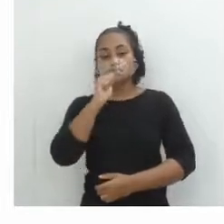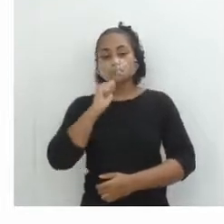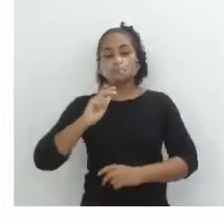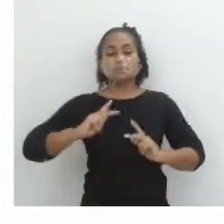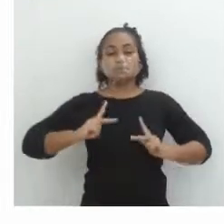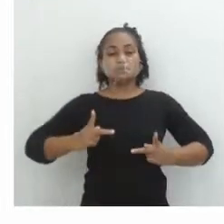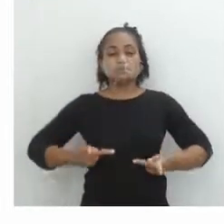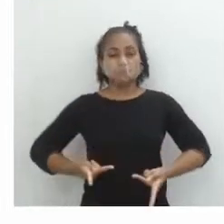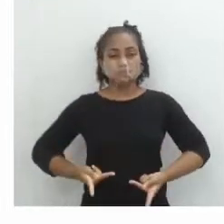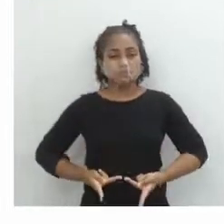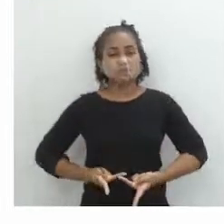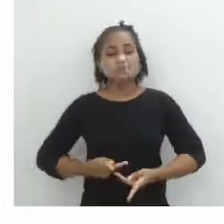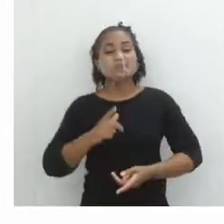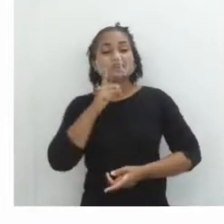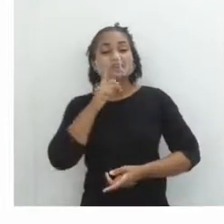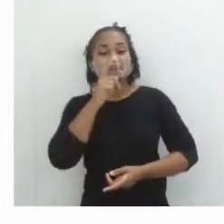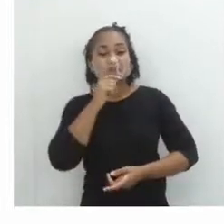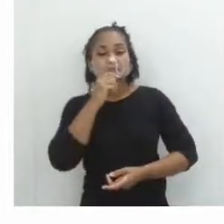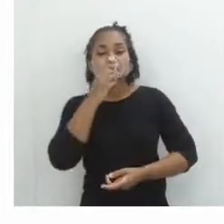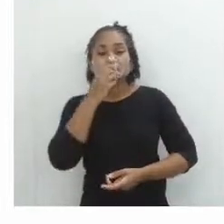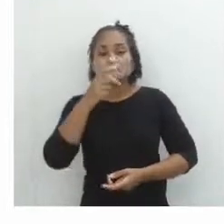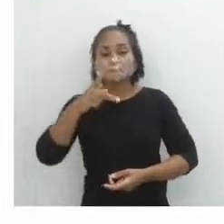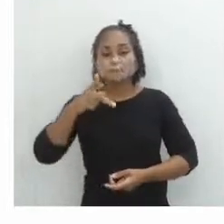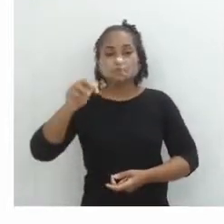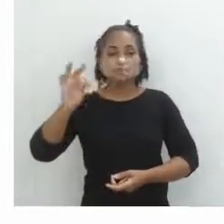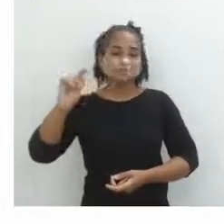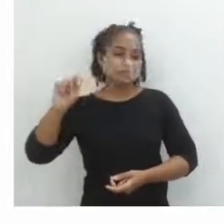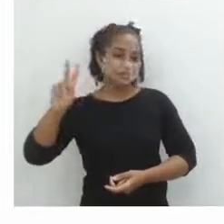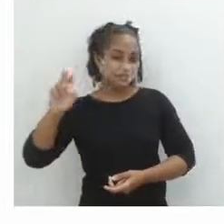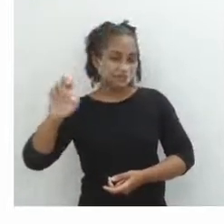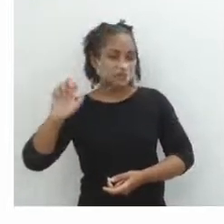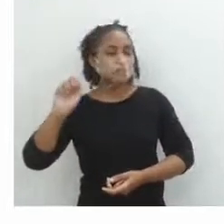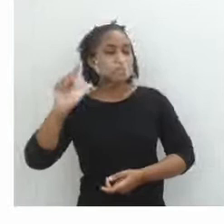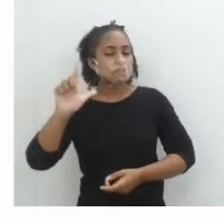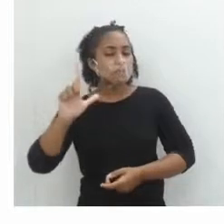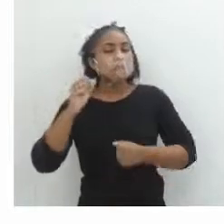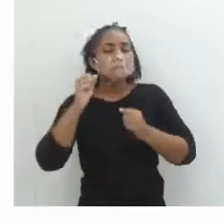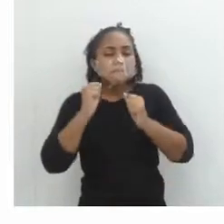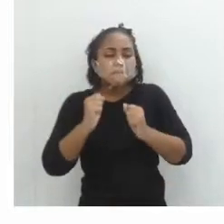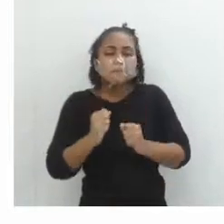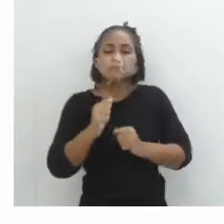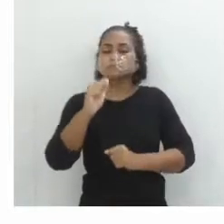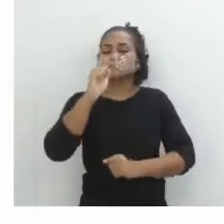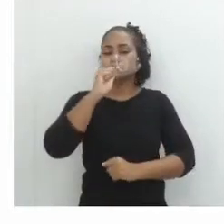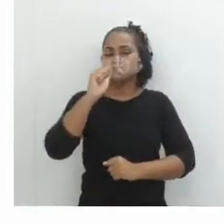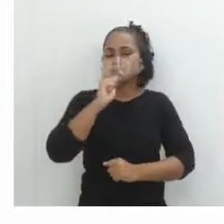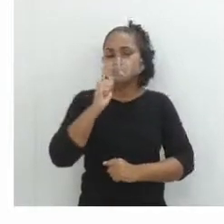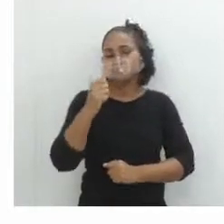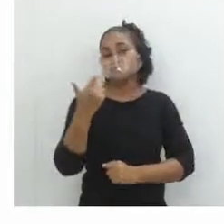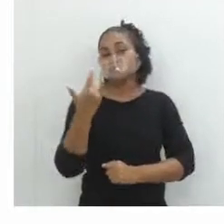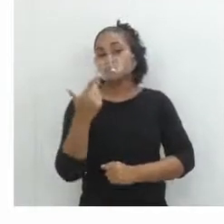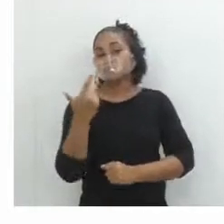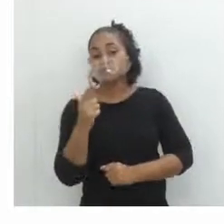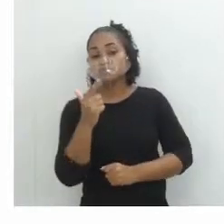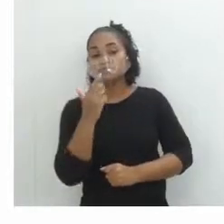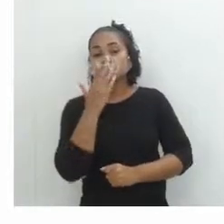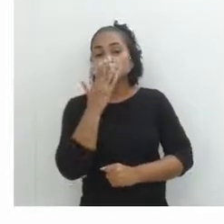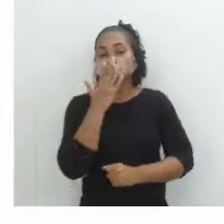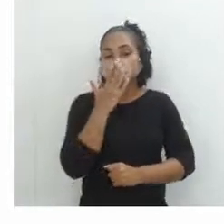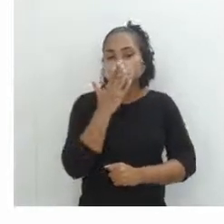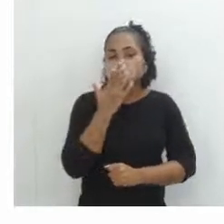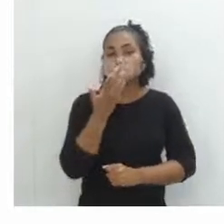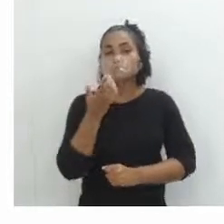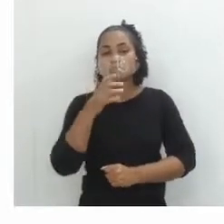ok? A água potável é aquela que pode ser consumida pelos seres humanos. Não possuem cor, odor